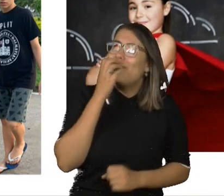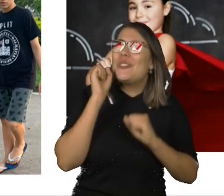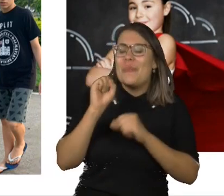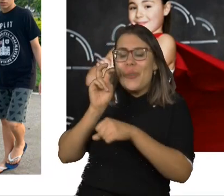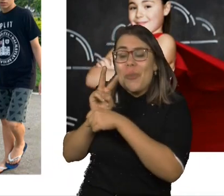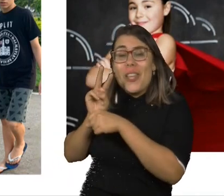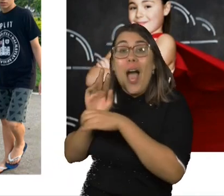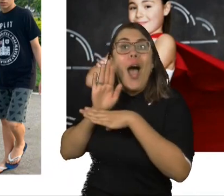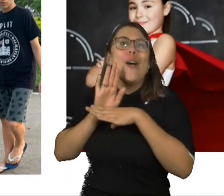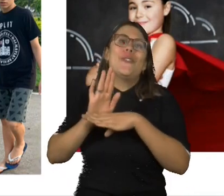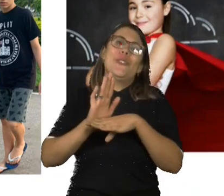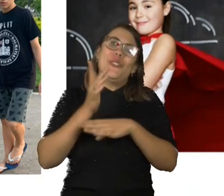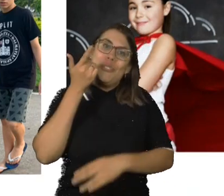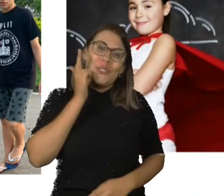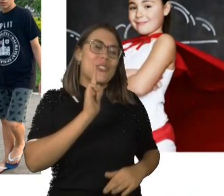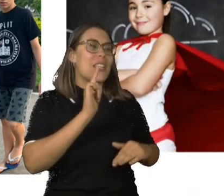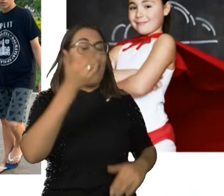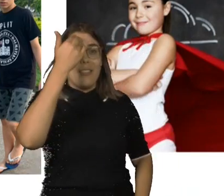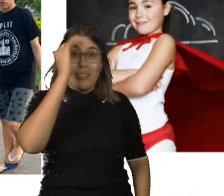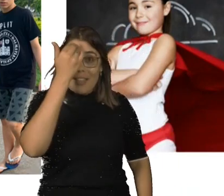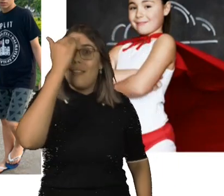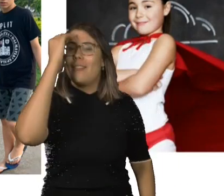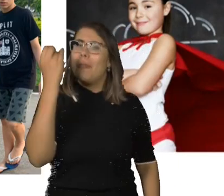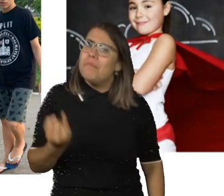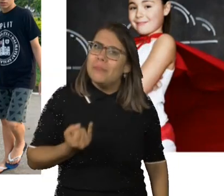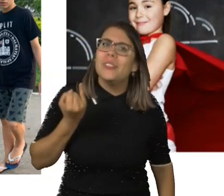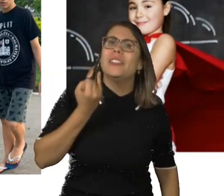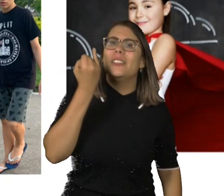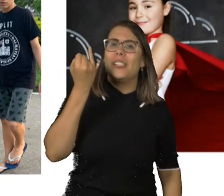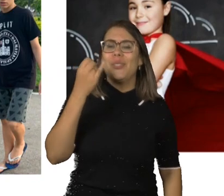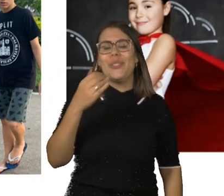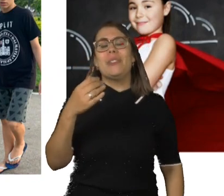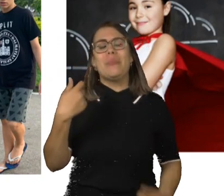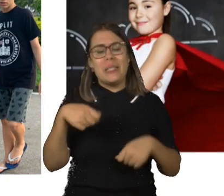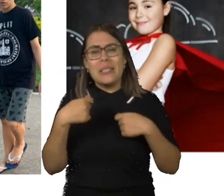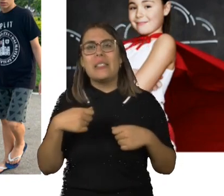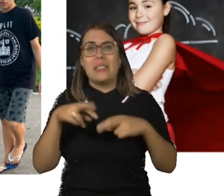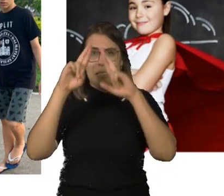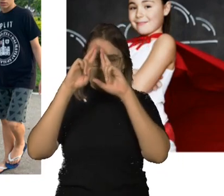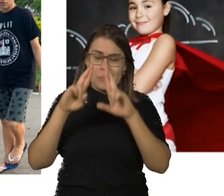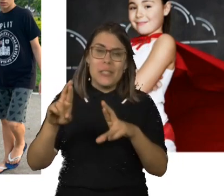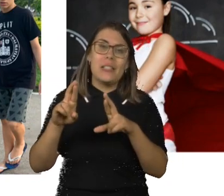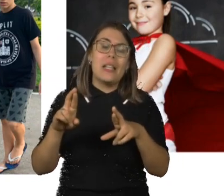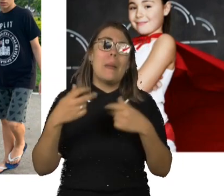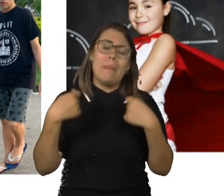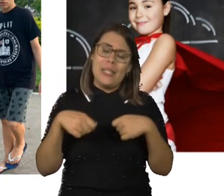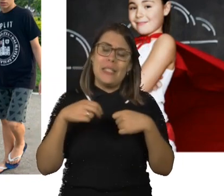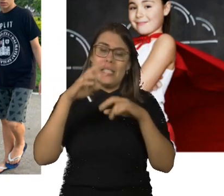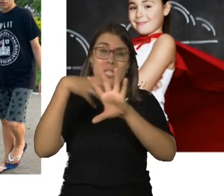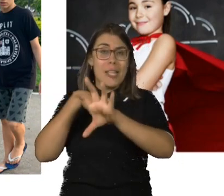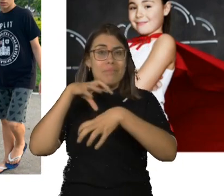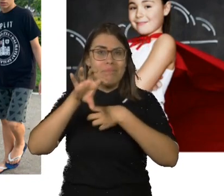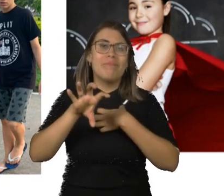também ajuda a gente a entender o quão importante é se cuidar, se respeitar e respeitar o